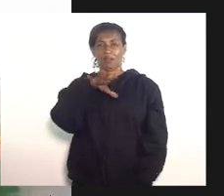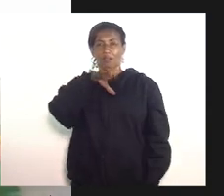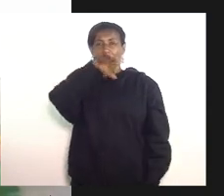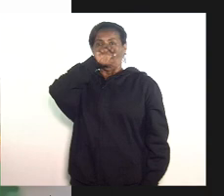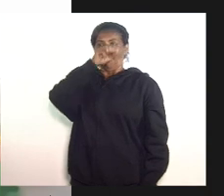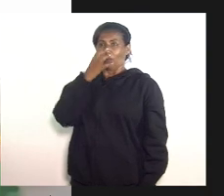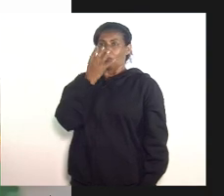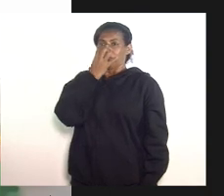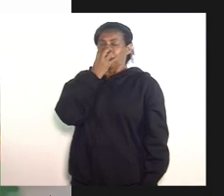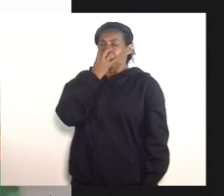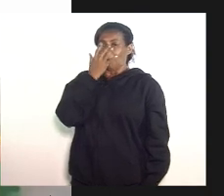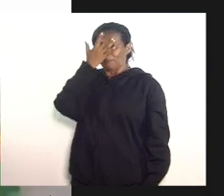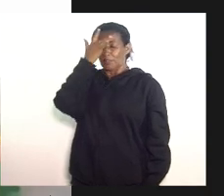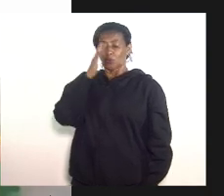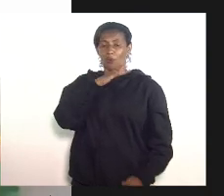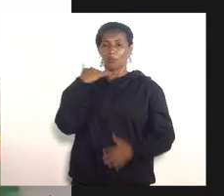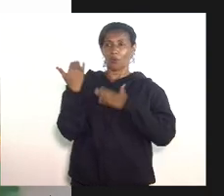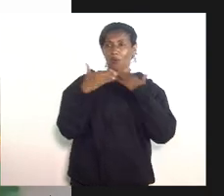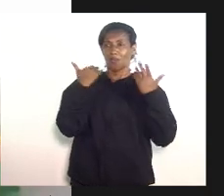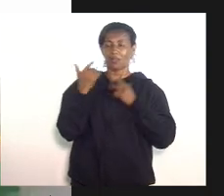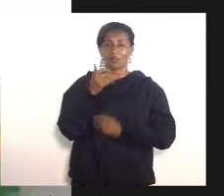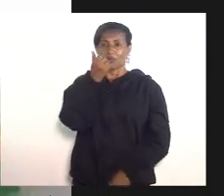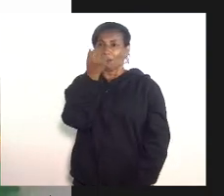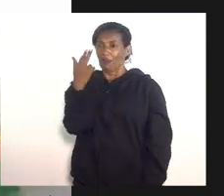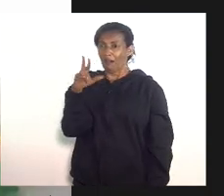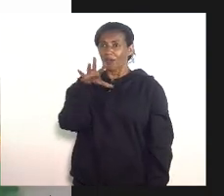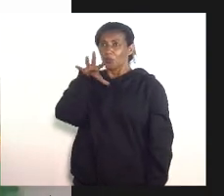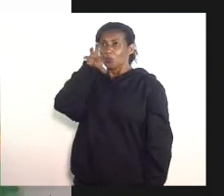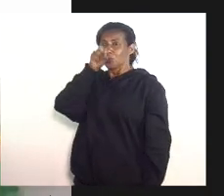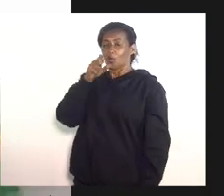morrendo aos montes sem oxigênio